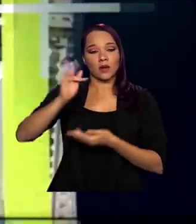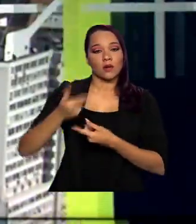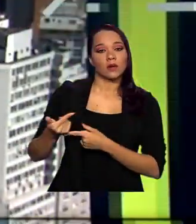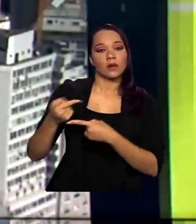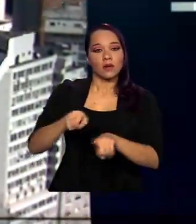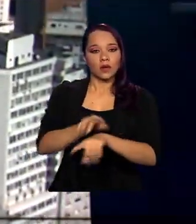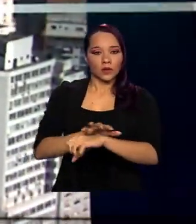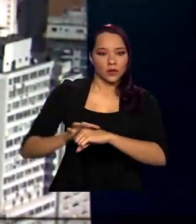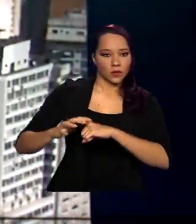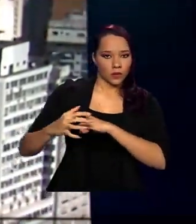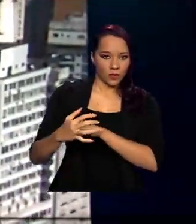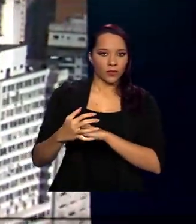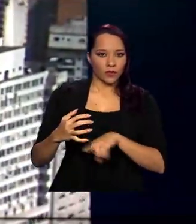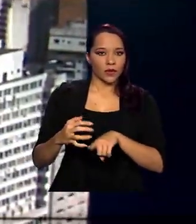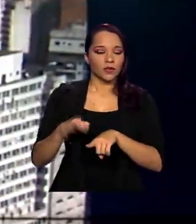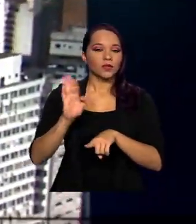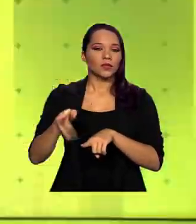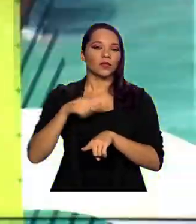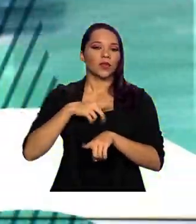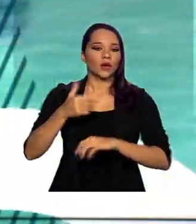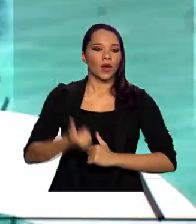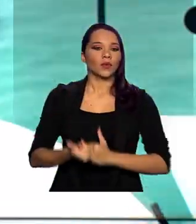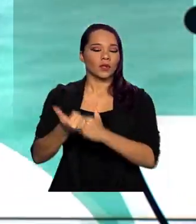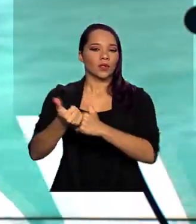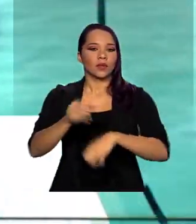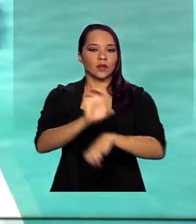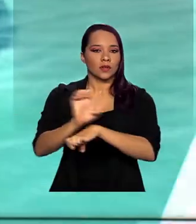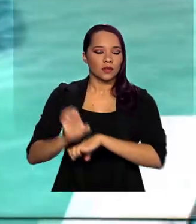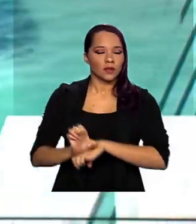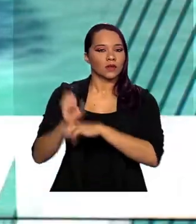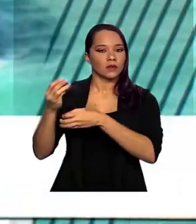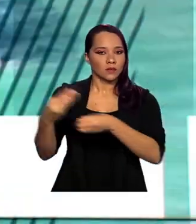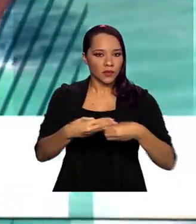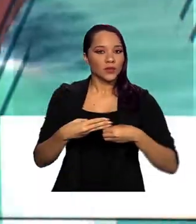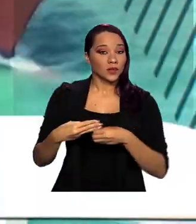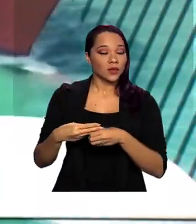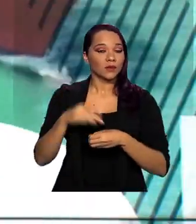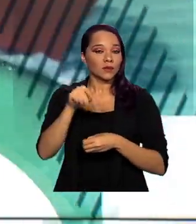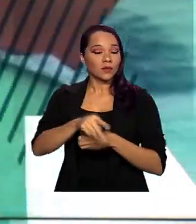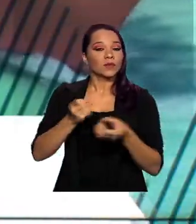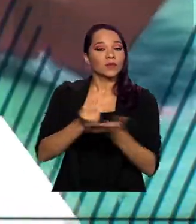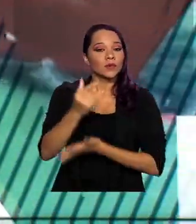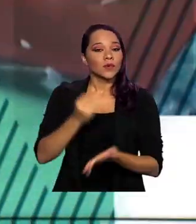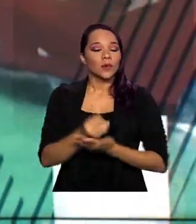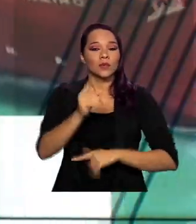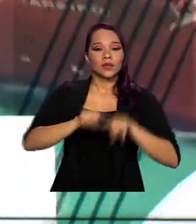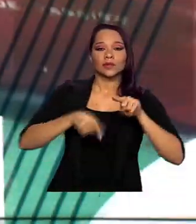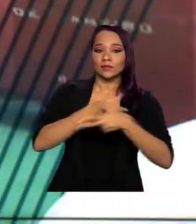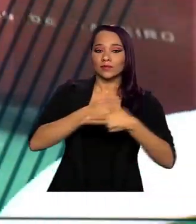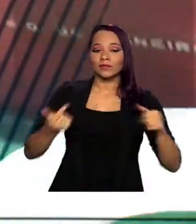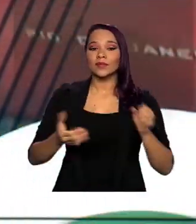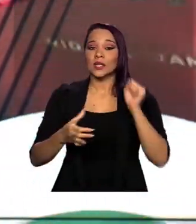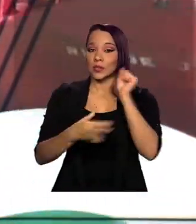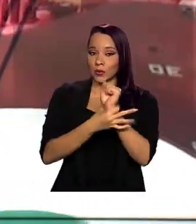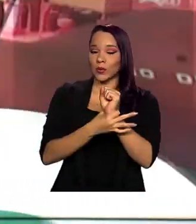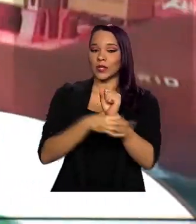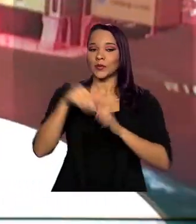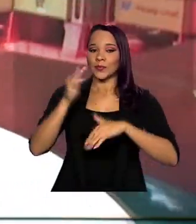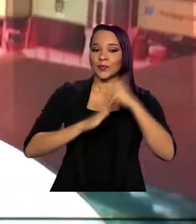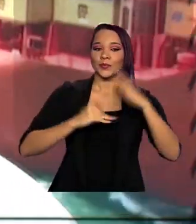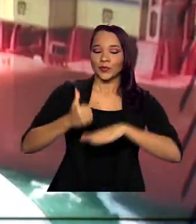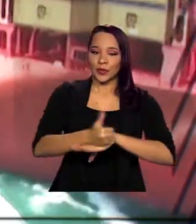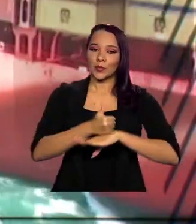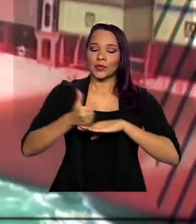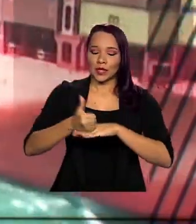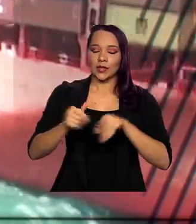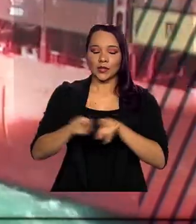pandemia da Covid-19 está o auxílio a estados e municípios para a compra de equipamentos de segurança para profissionais